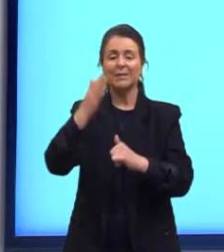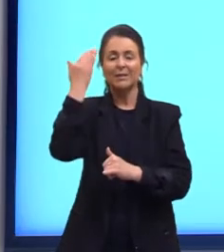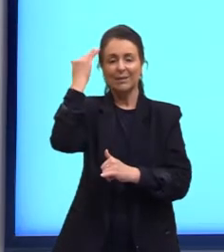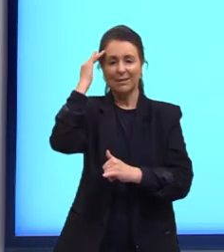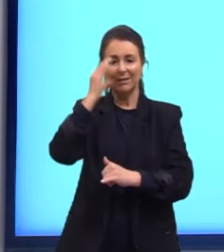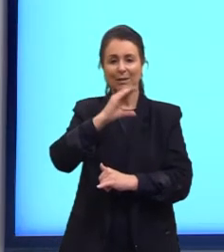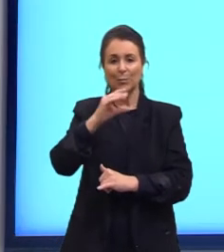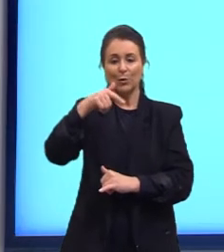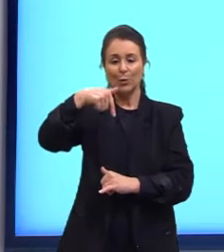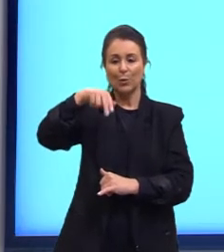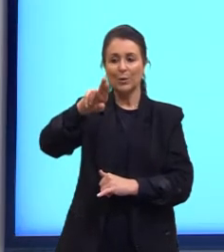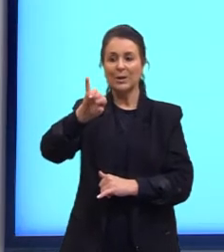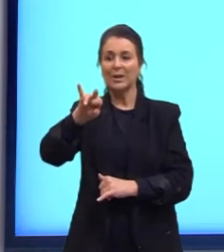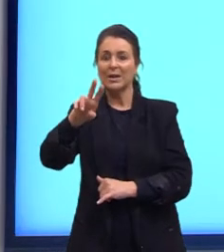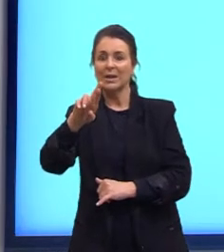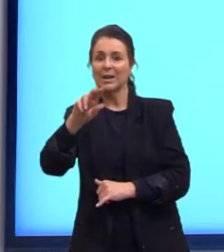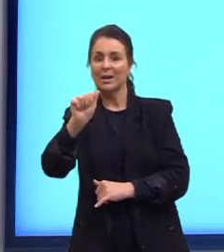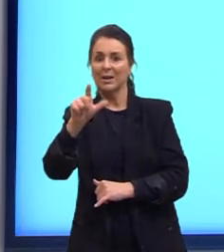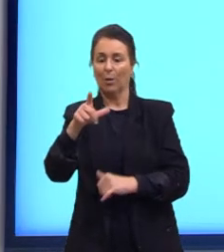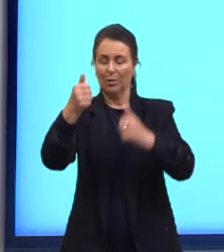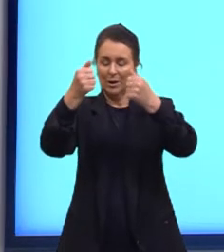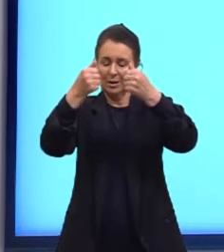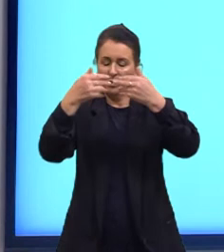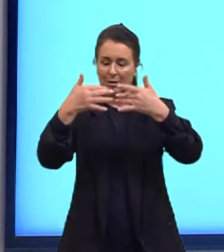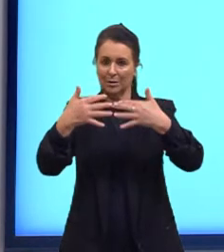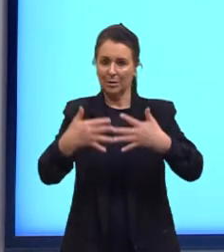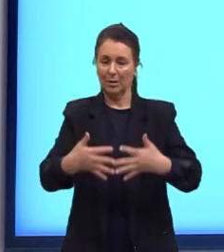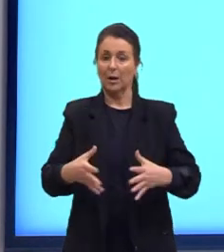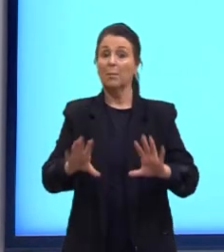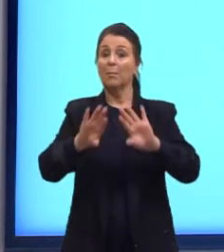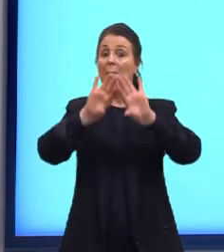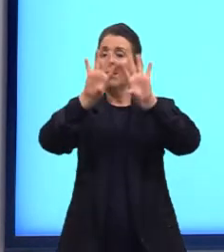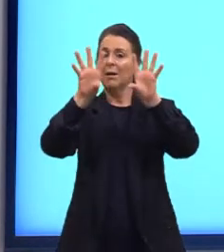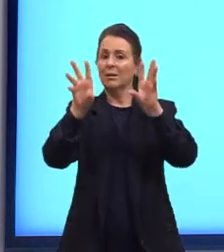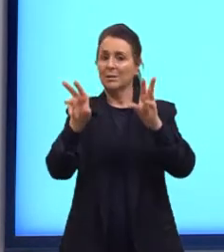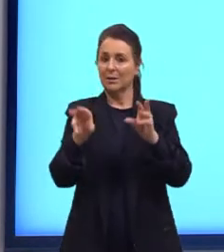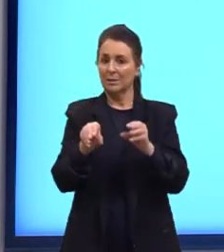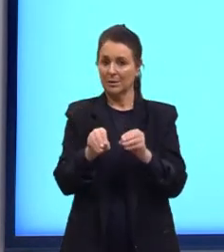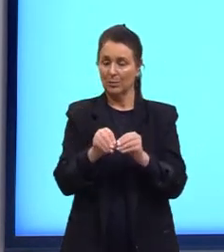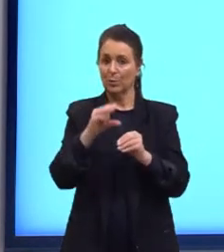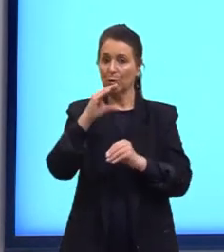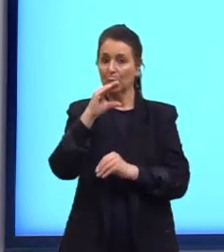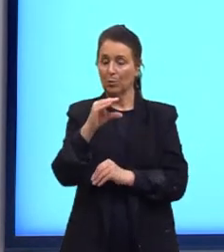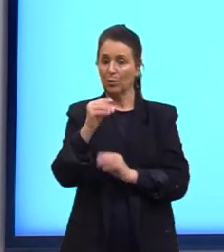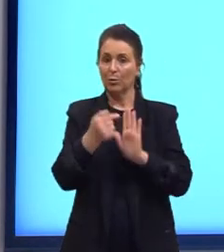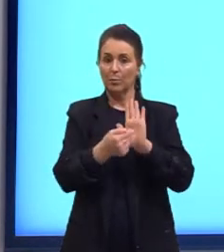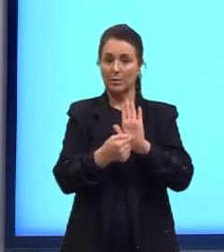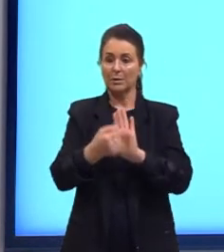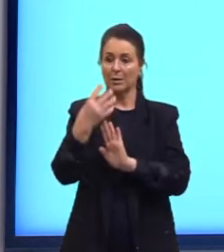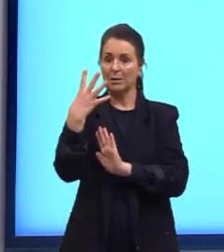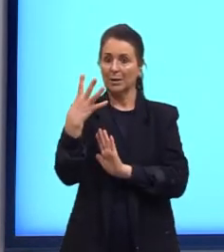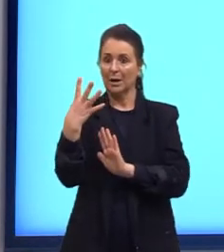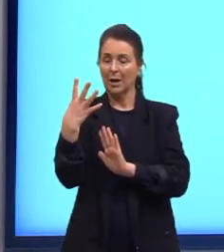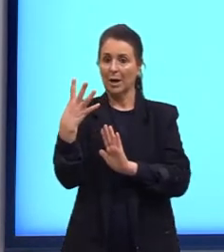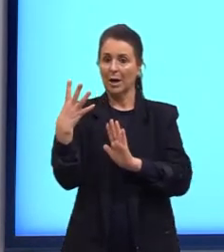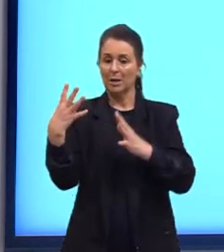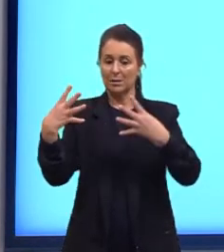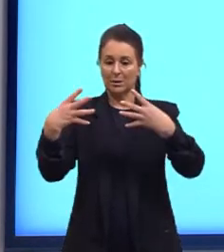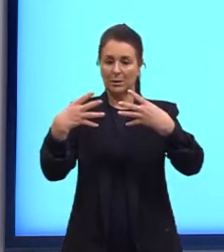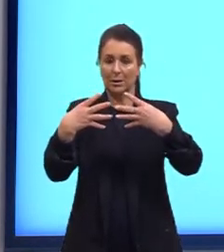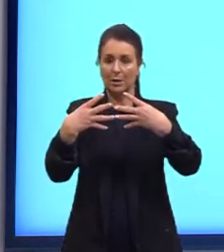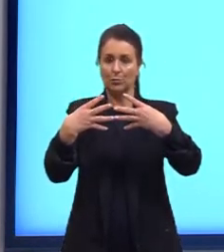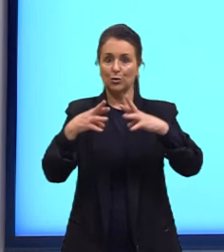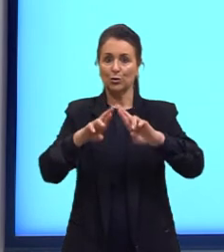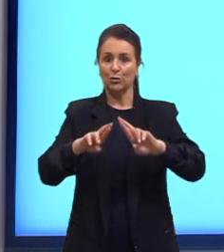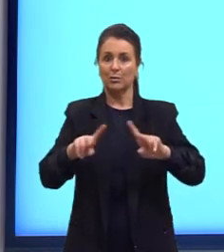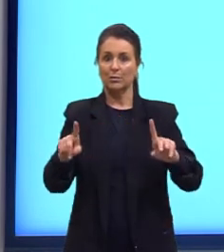quiral lá naquela aula. Mas, resumidamente, é um carbono que apresenta quatro ligantes diferentes, por isso